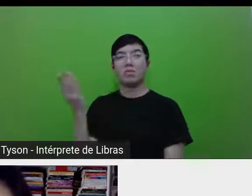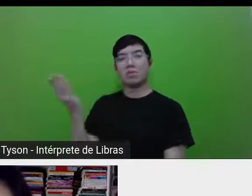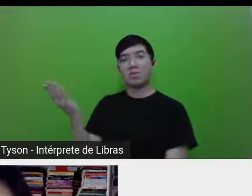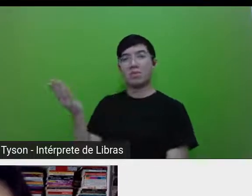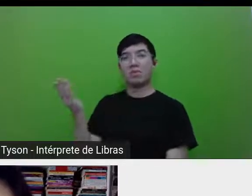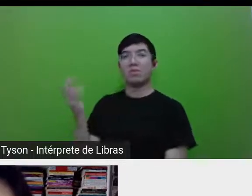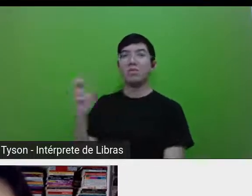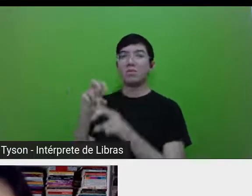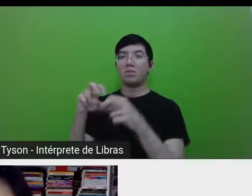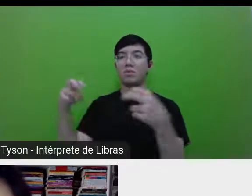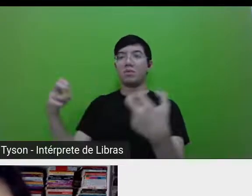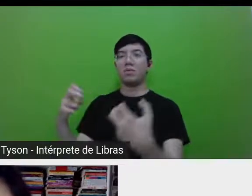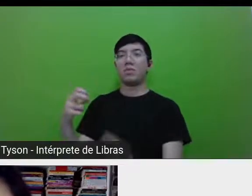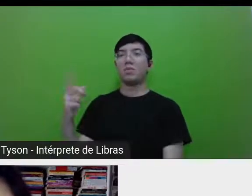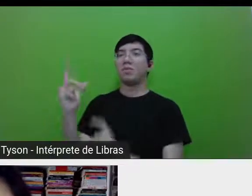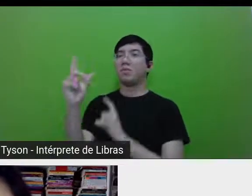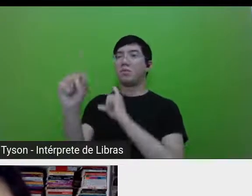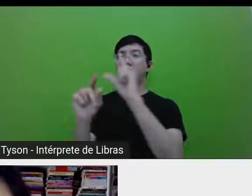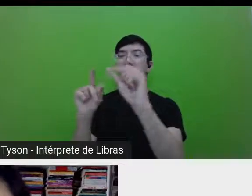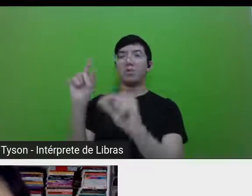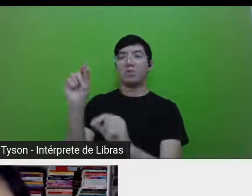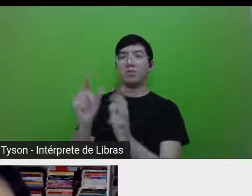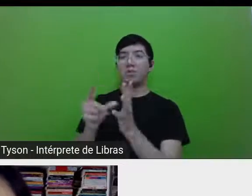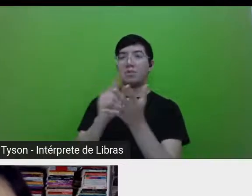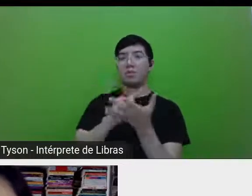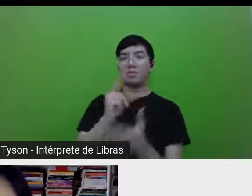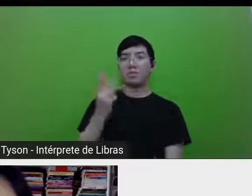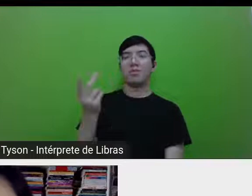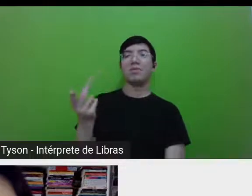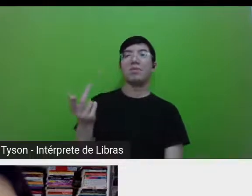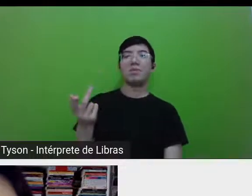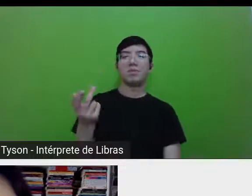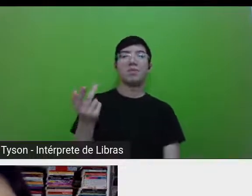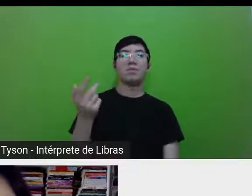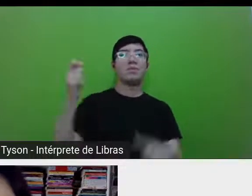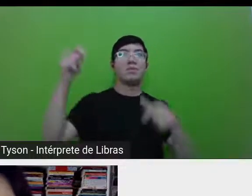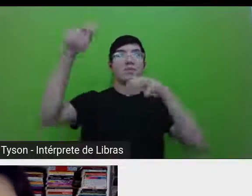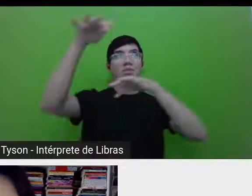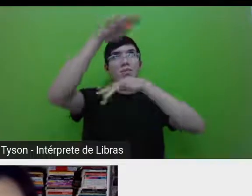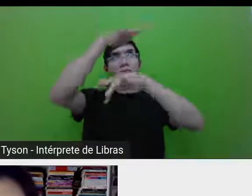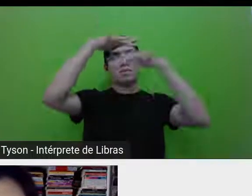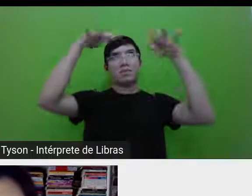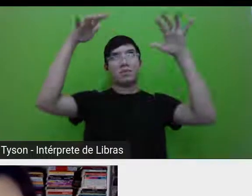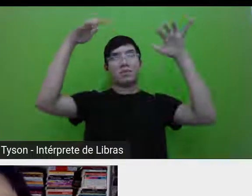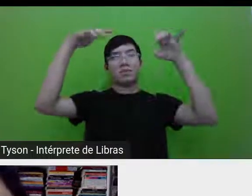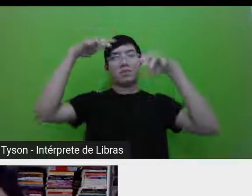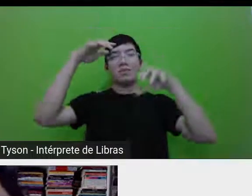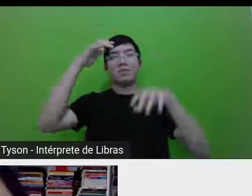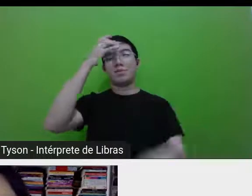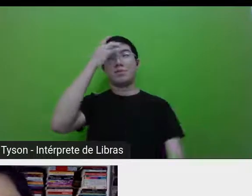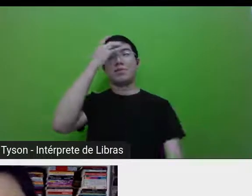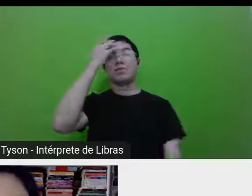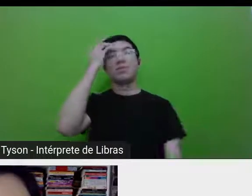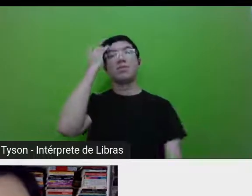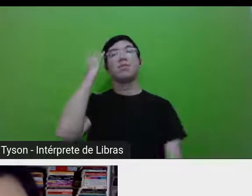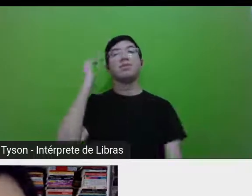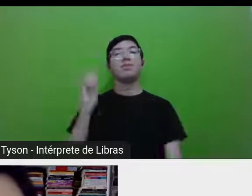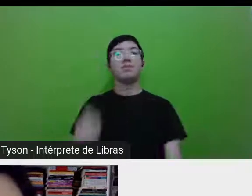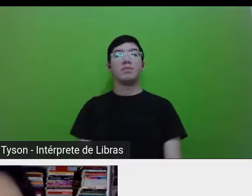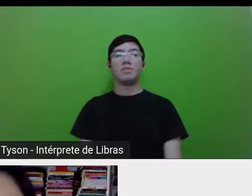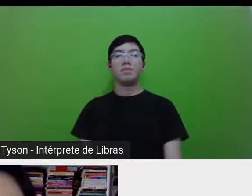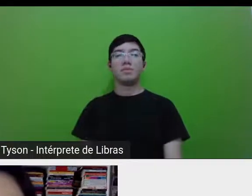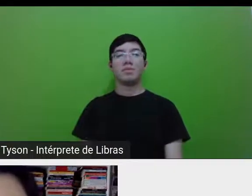Gerais, enfim, está dubladinho hoje. Pois é, para as mamães que querem